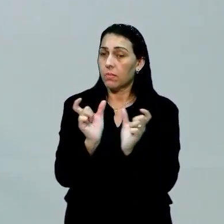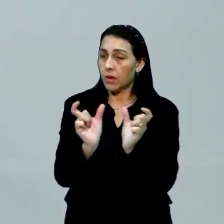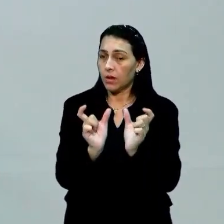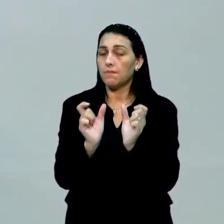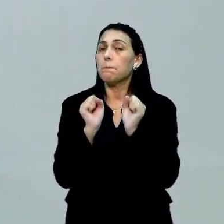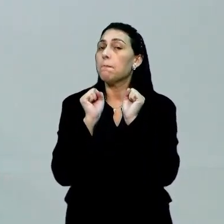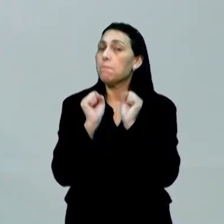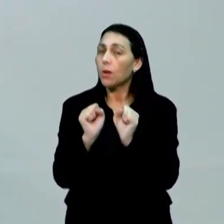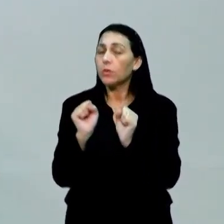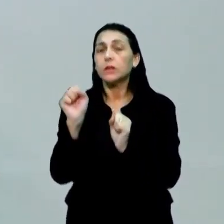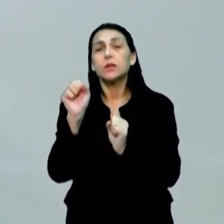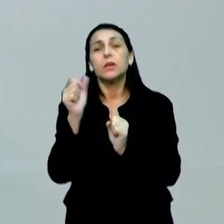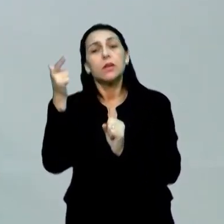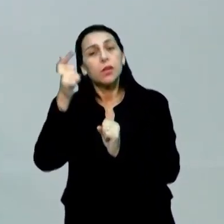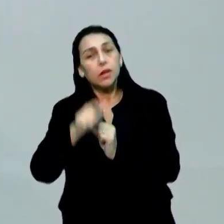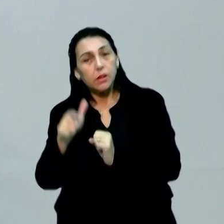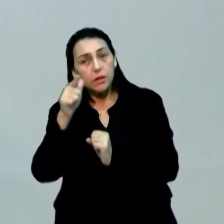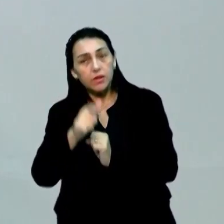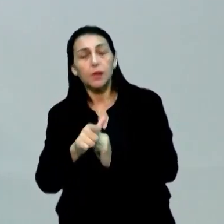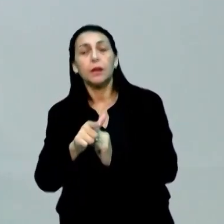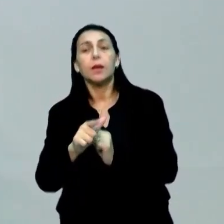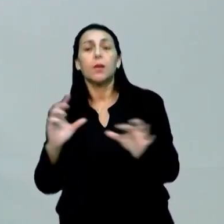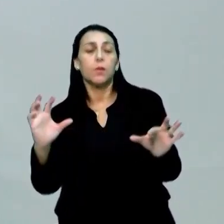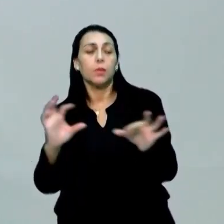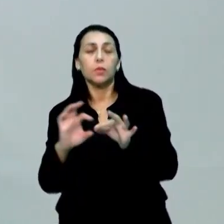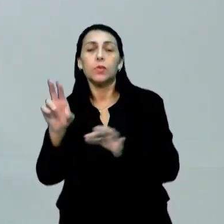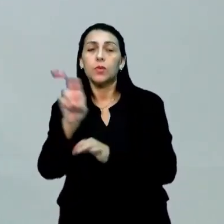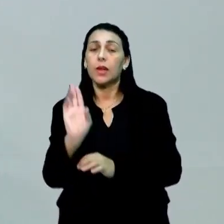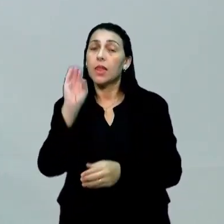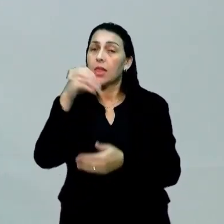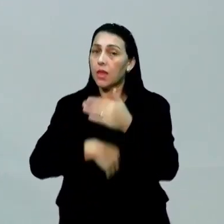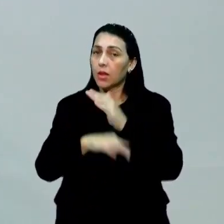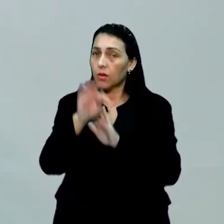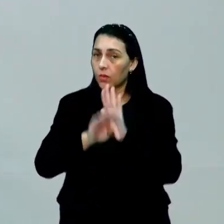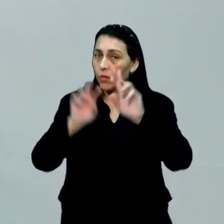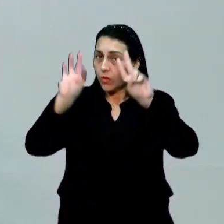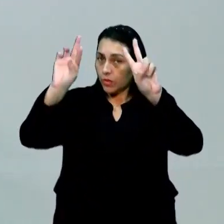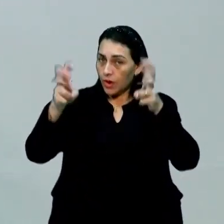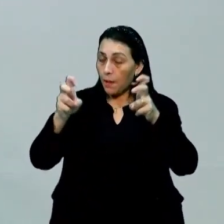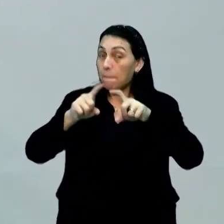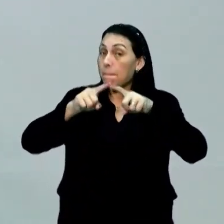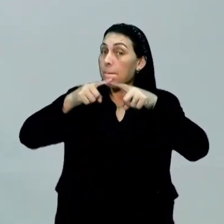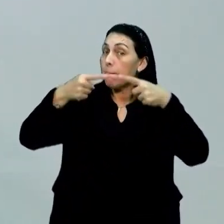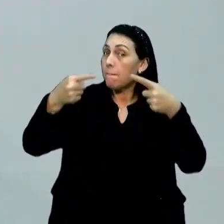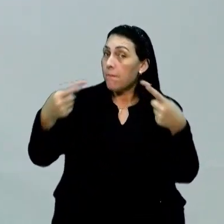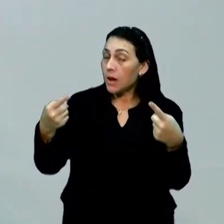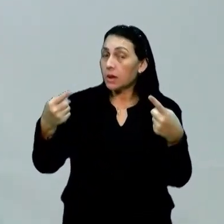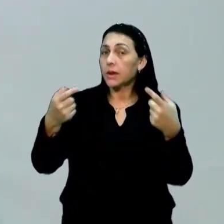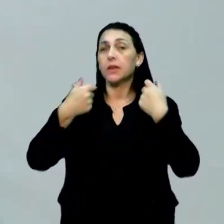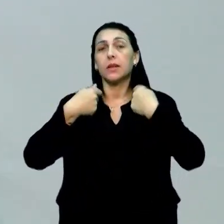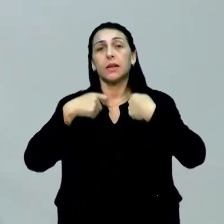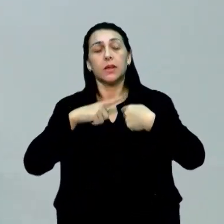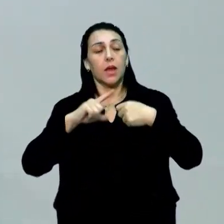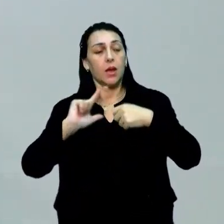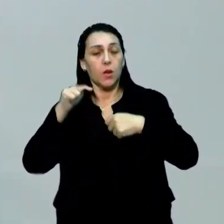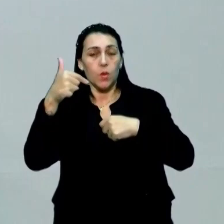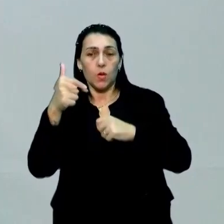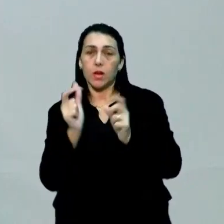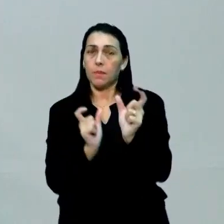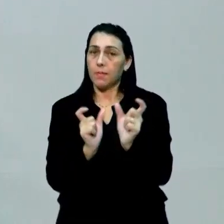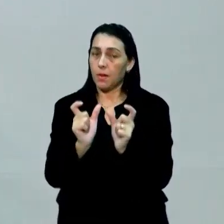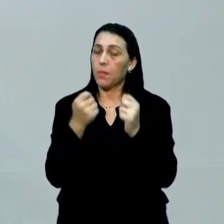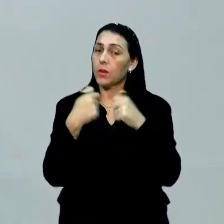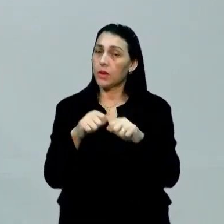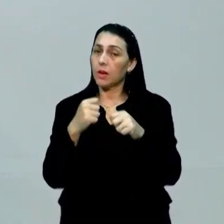nós até podemos repetir, que são palavras-chave que são utilizadas lá dentro do tema. Porém, existem outras palavras que nós